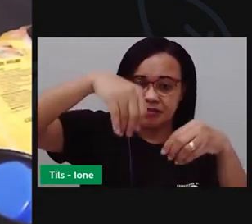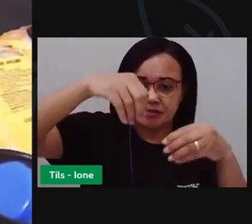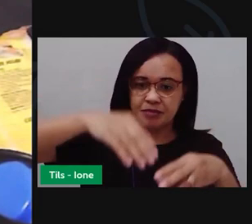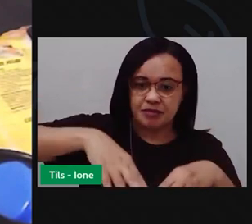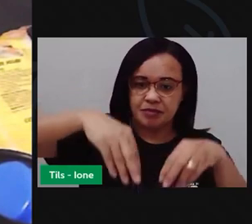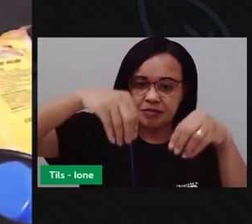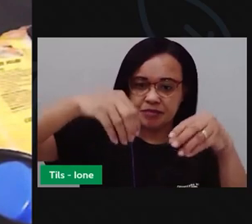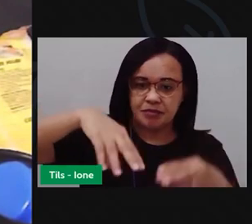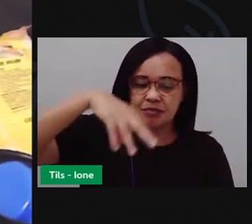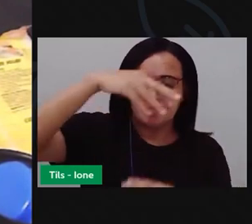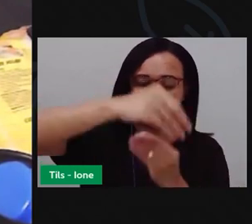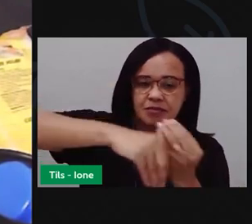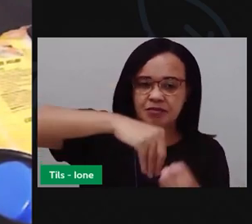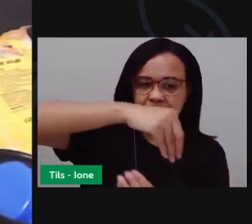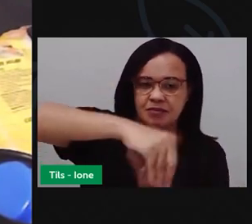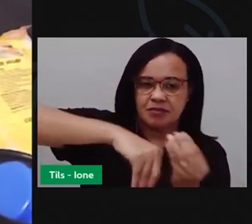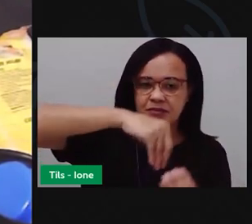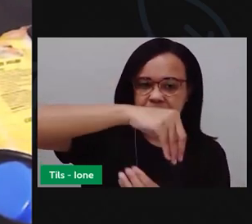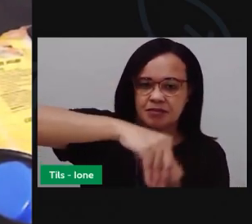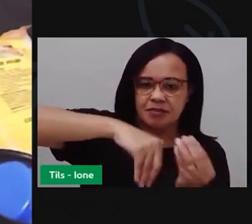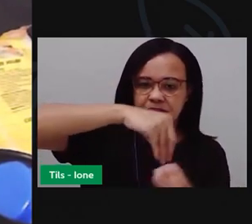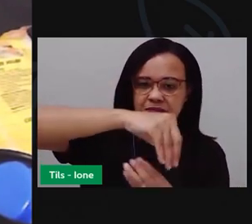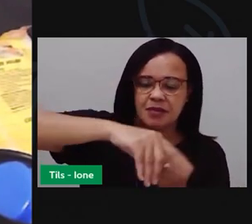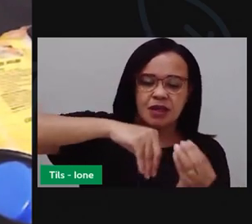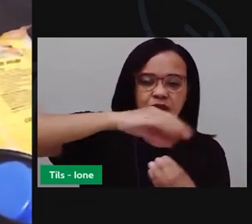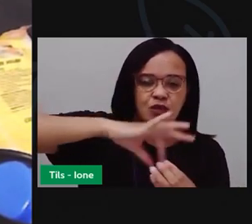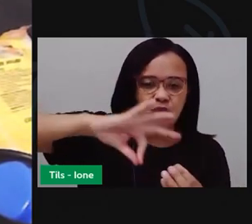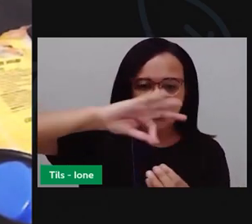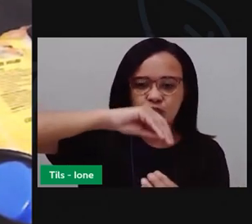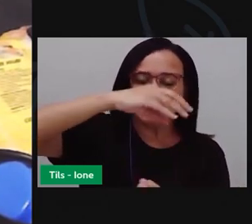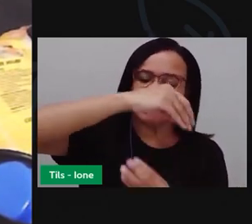misturando os ingredientes